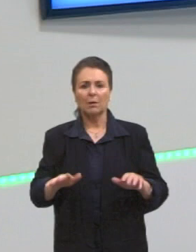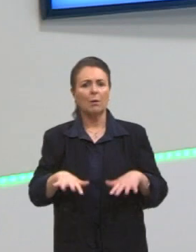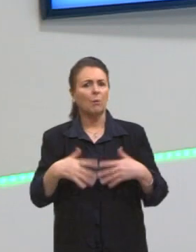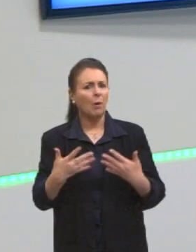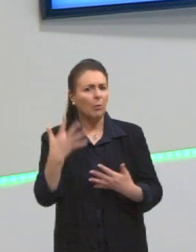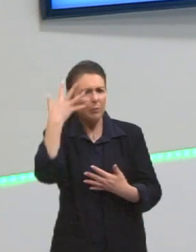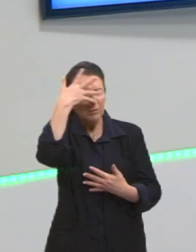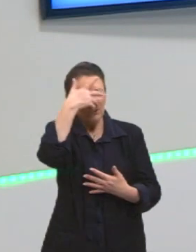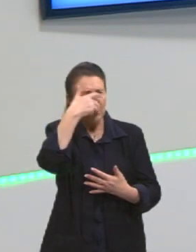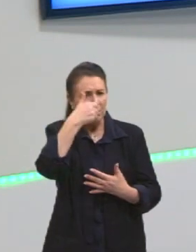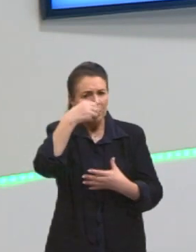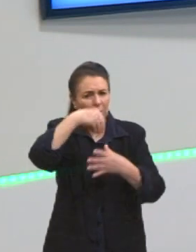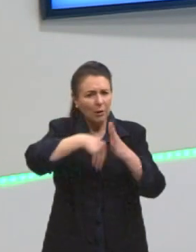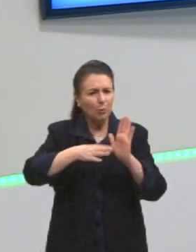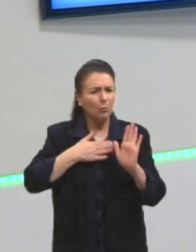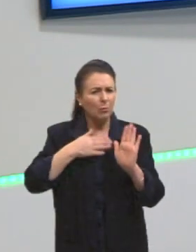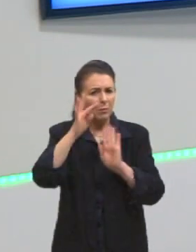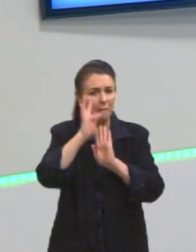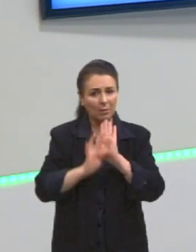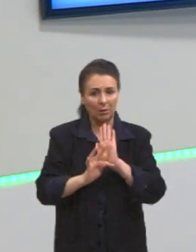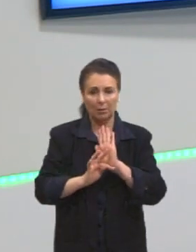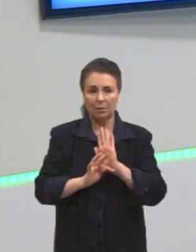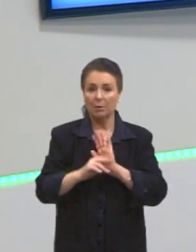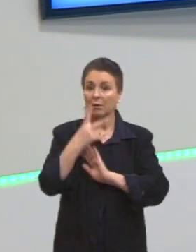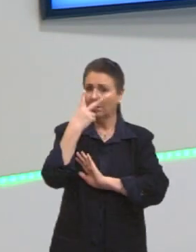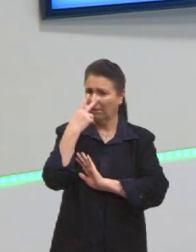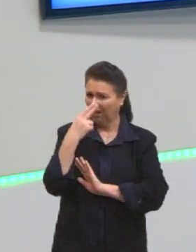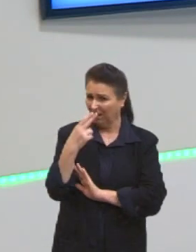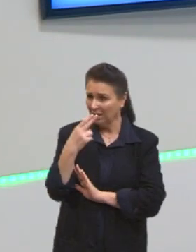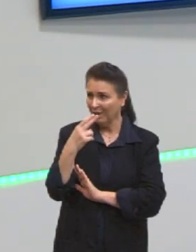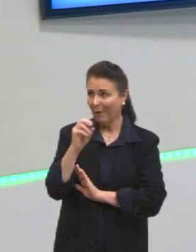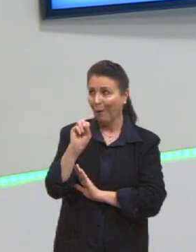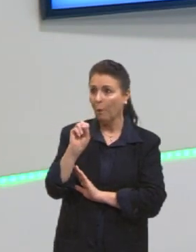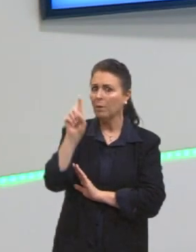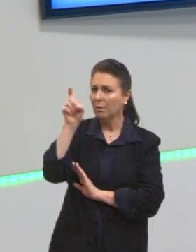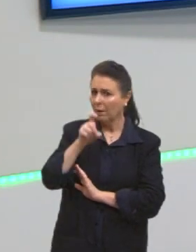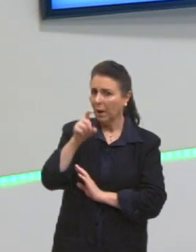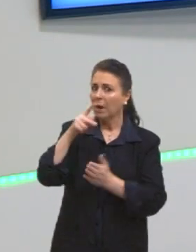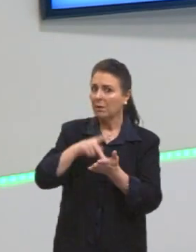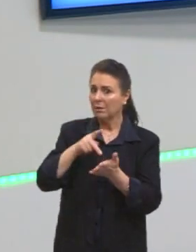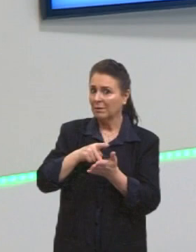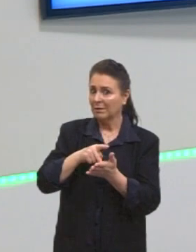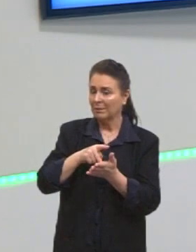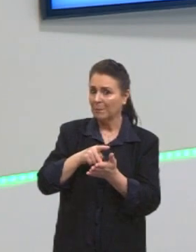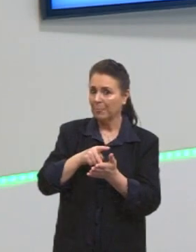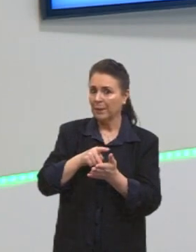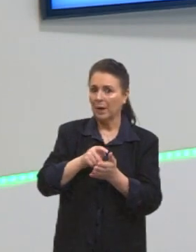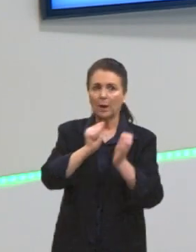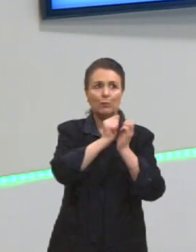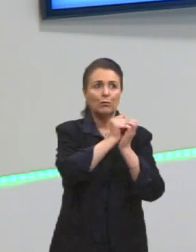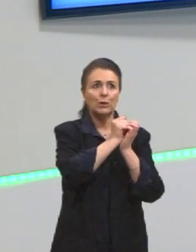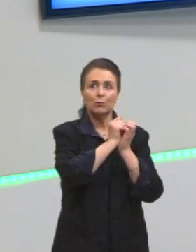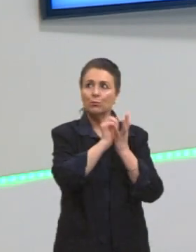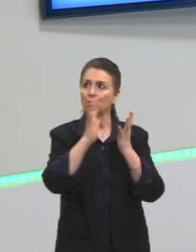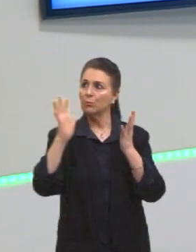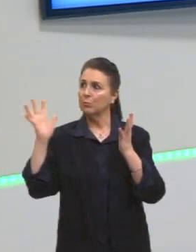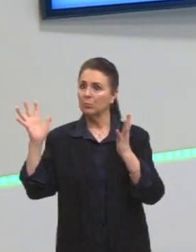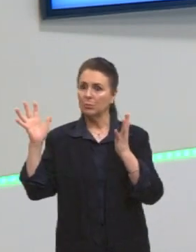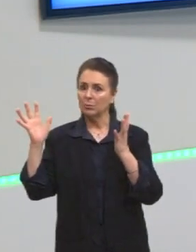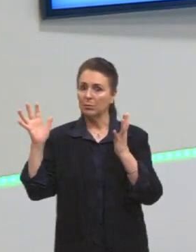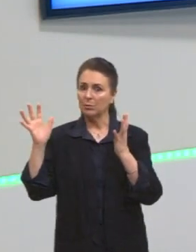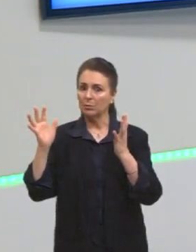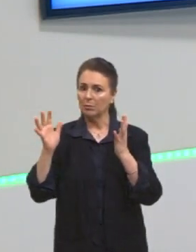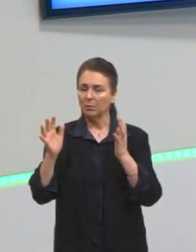do meu texto? É o que parece ser ou é o que é? Tem que ser o que é. E é o que? É fluido? É de